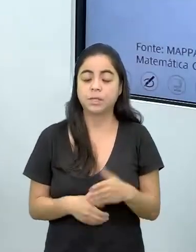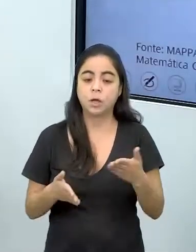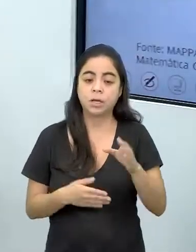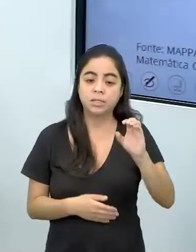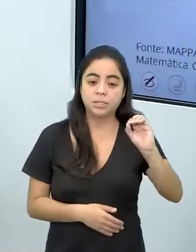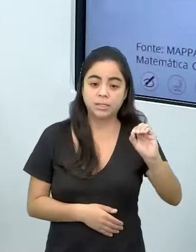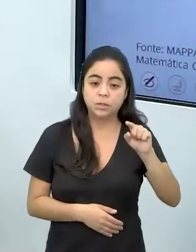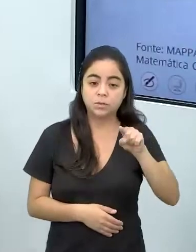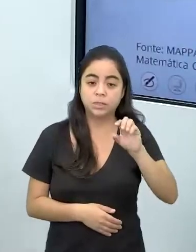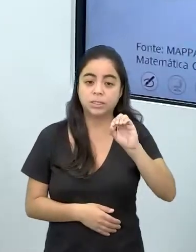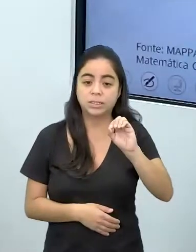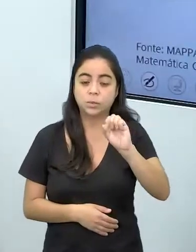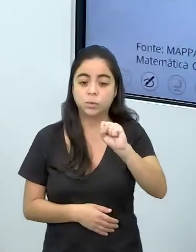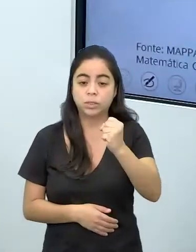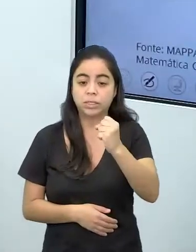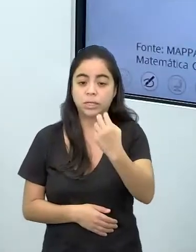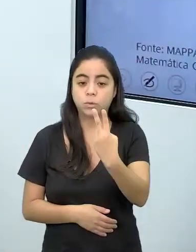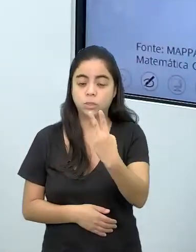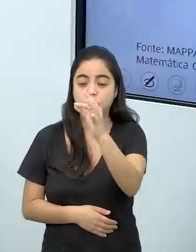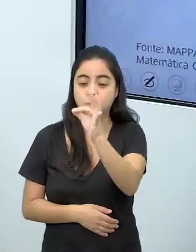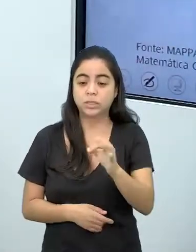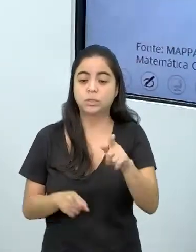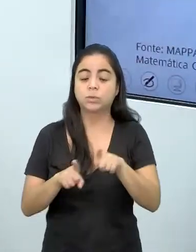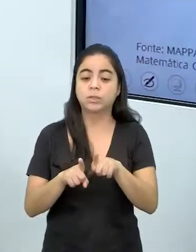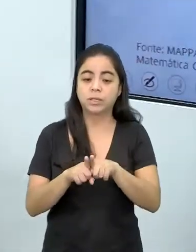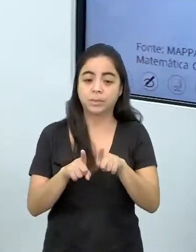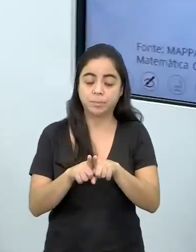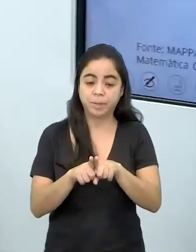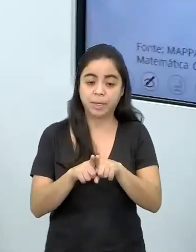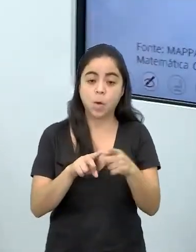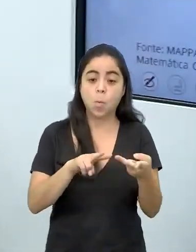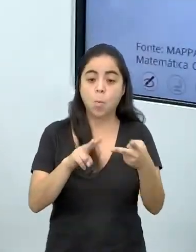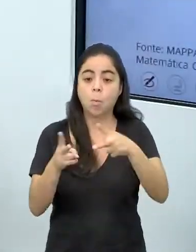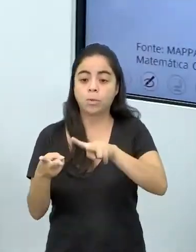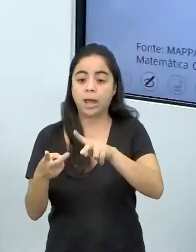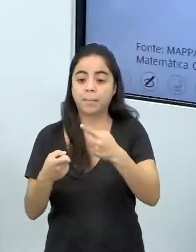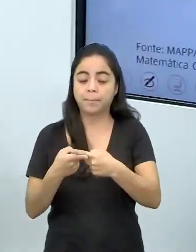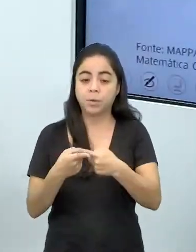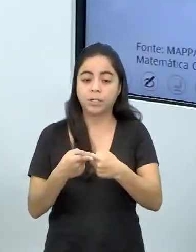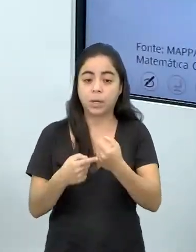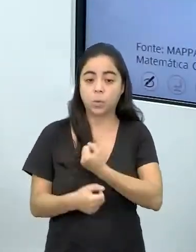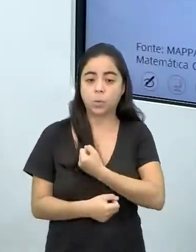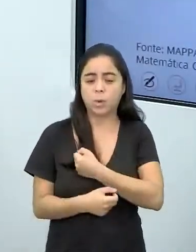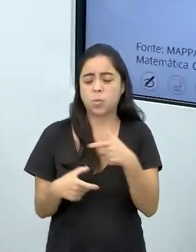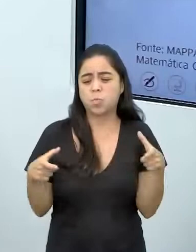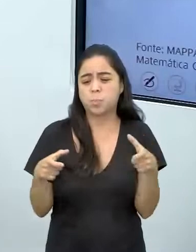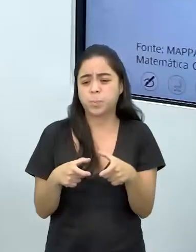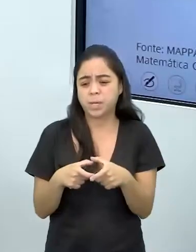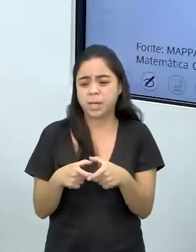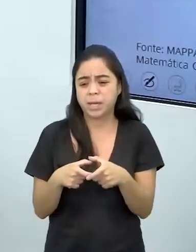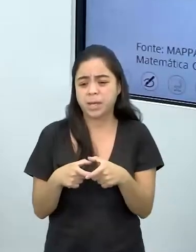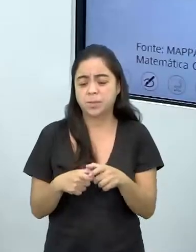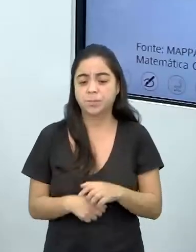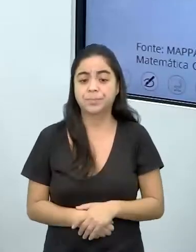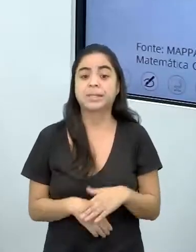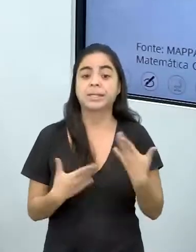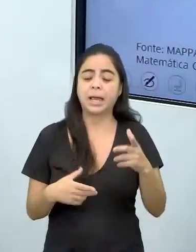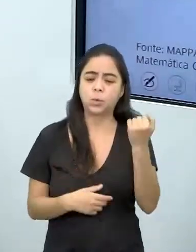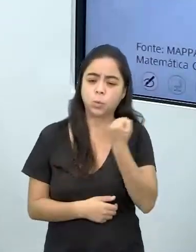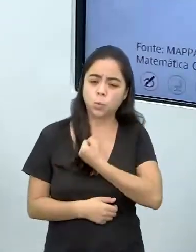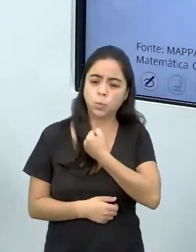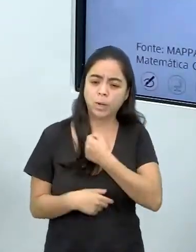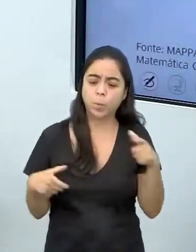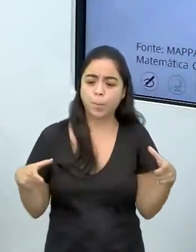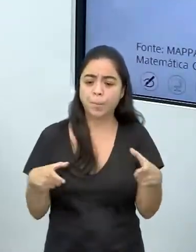,082% também em número decimal para vocês verem como o número é muito pequeno. E mesmo sendo um número muito